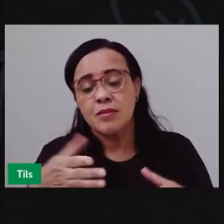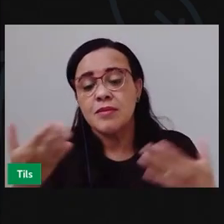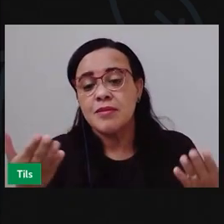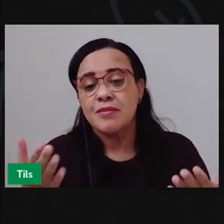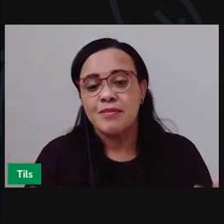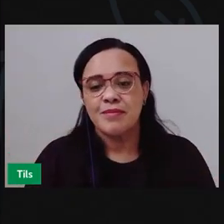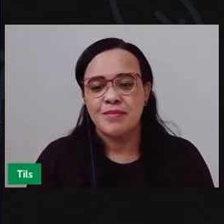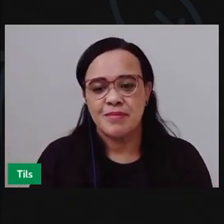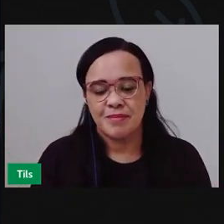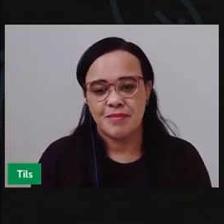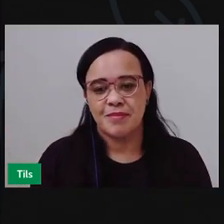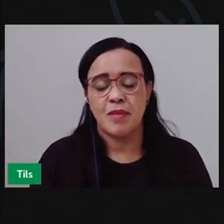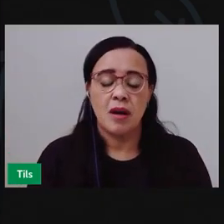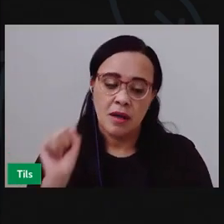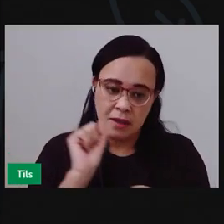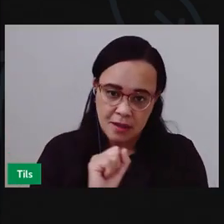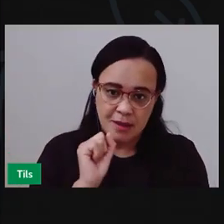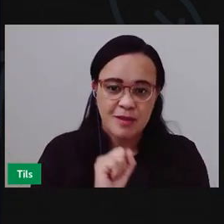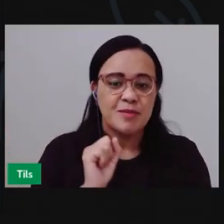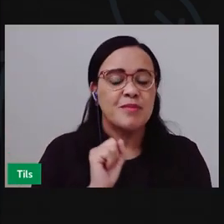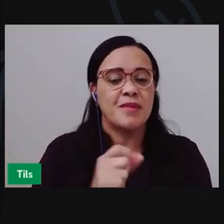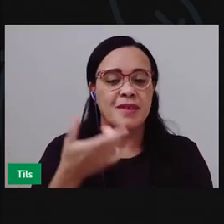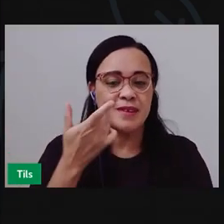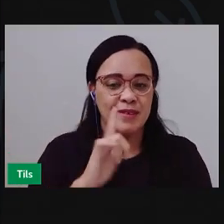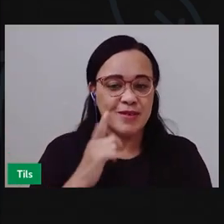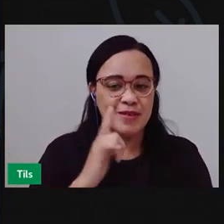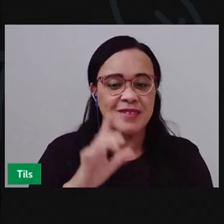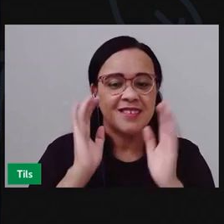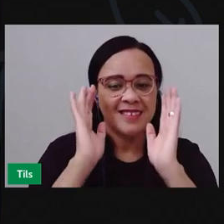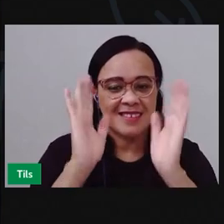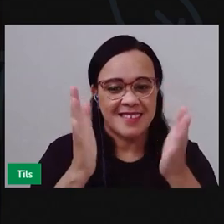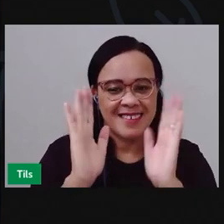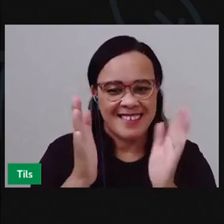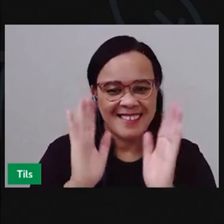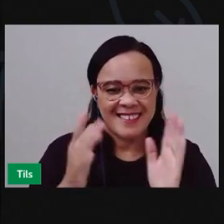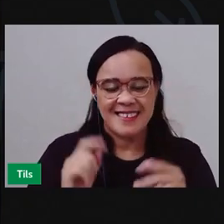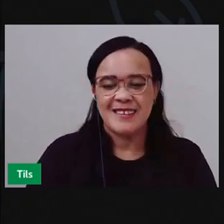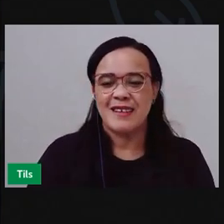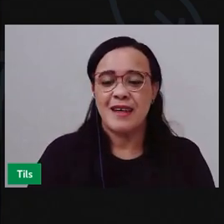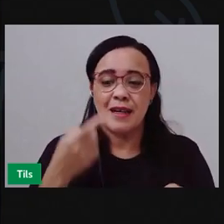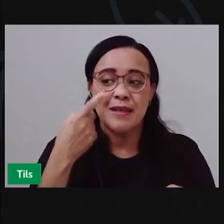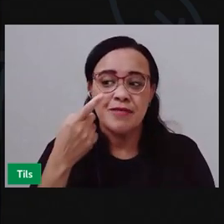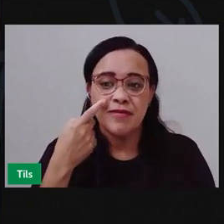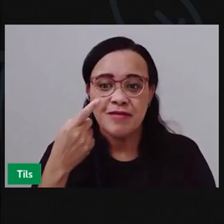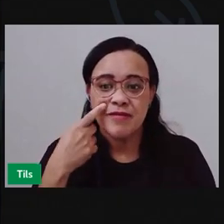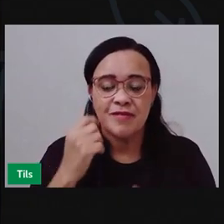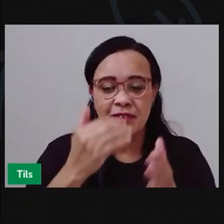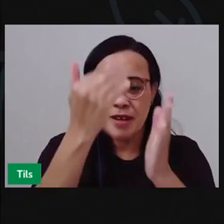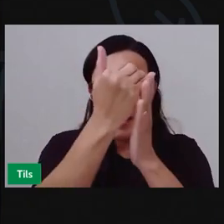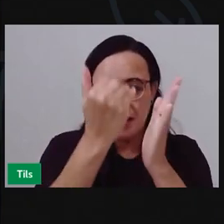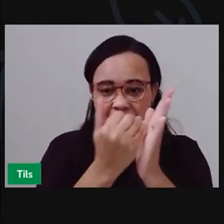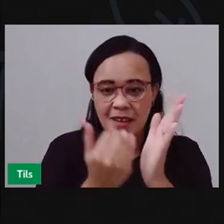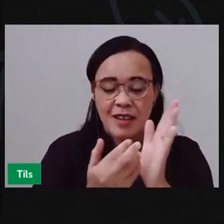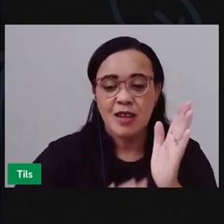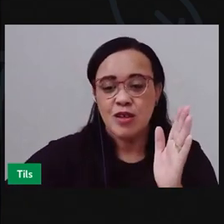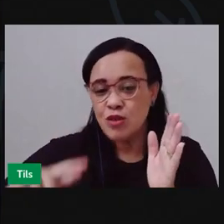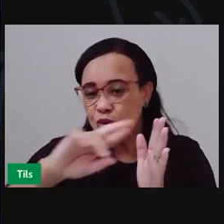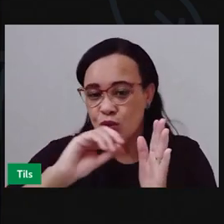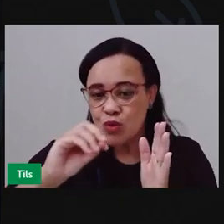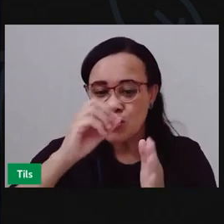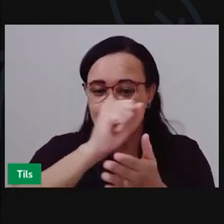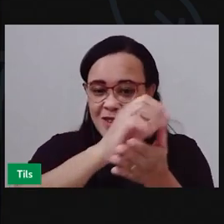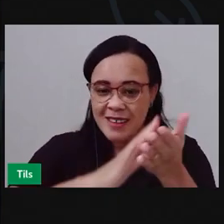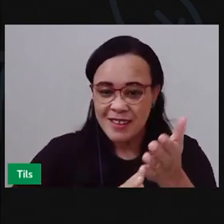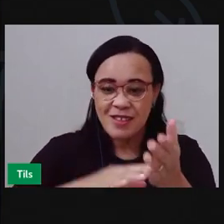Espero que vocês tenham conseguido fazer, quero acompanhar os registros aí da atividade